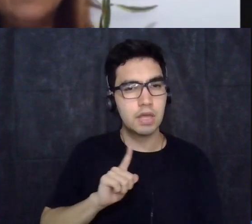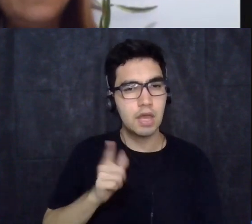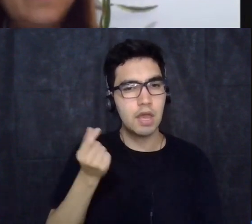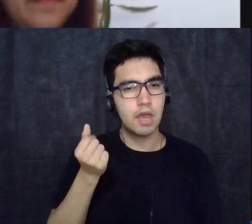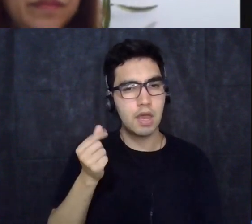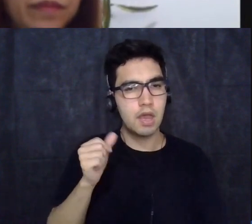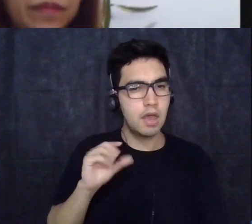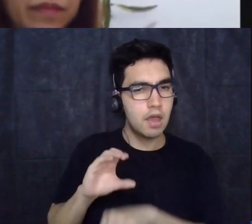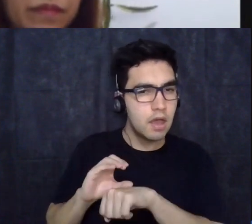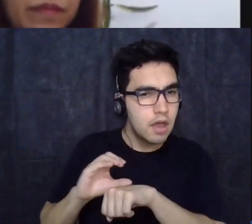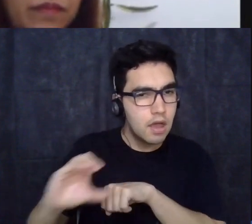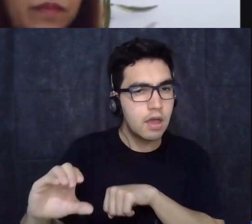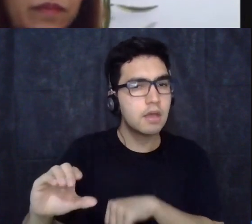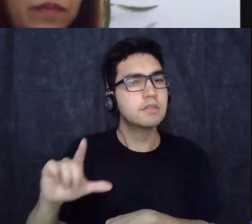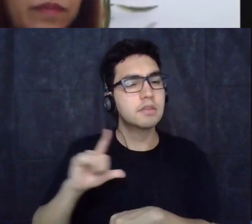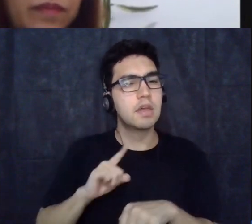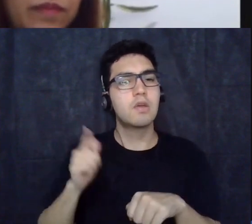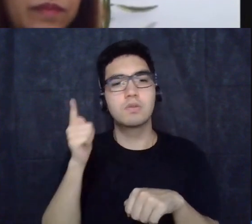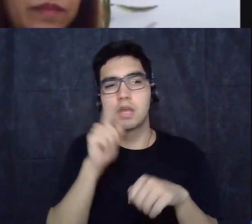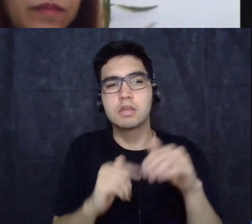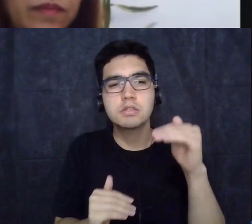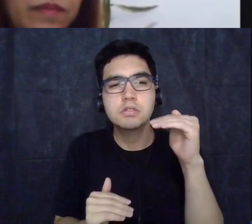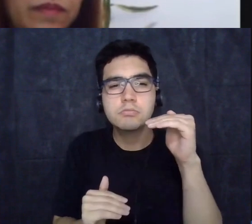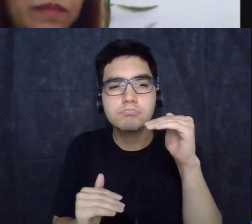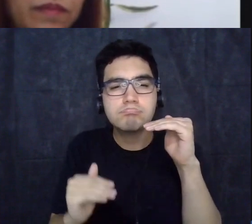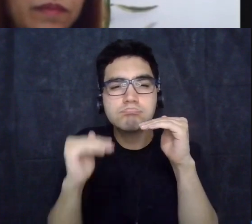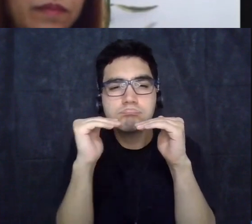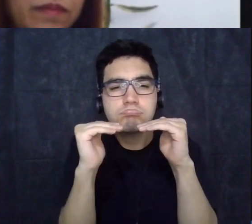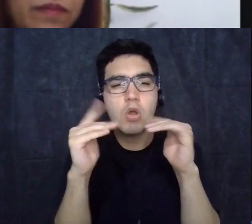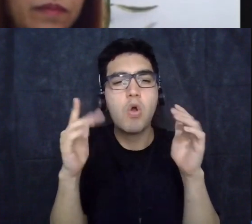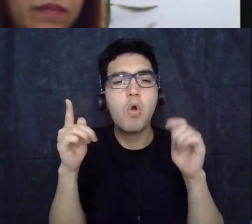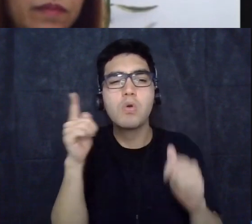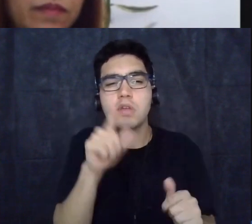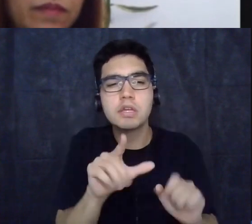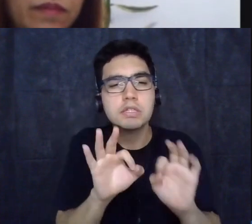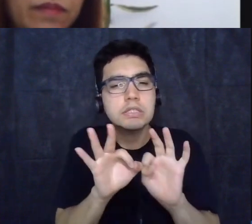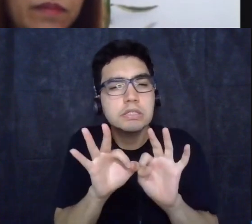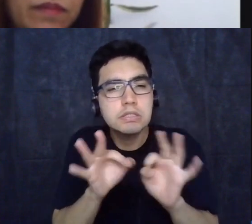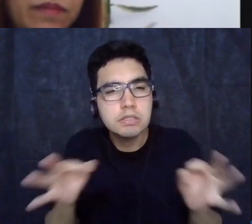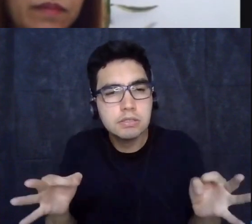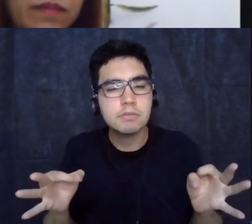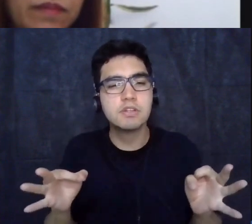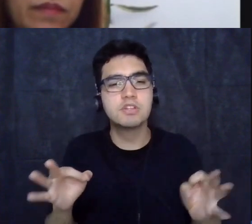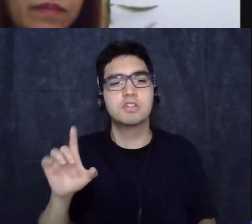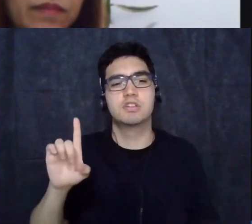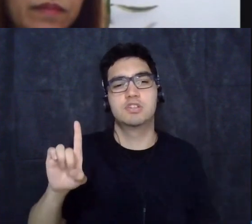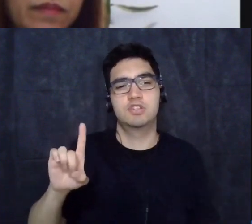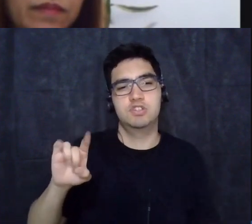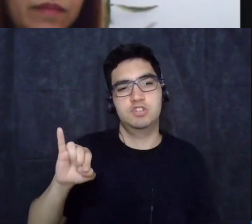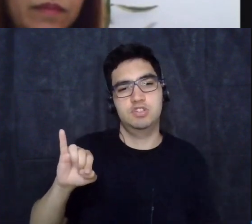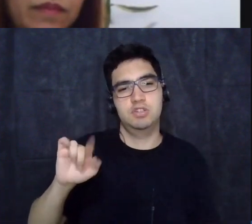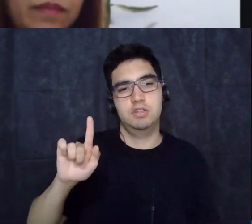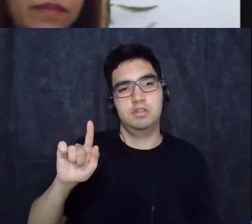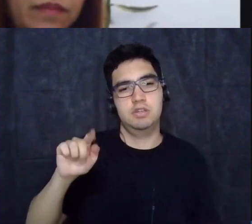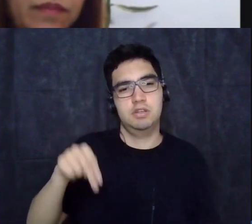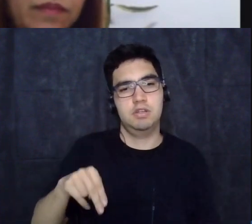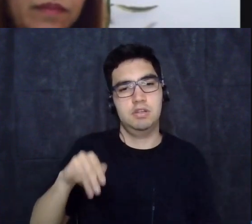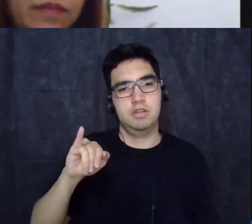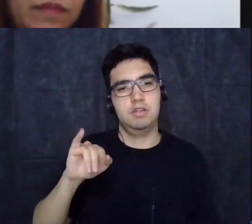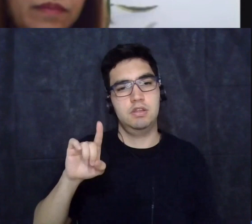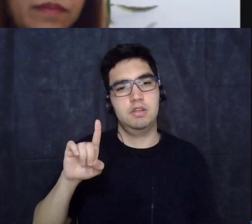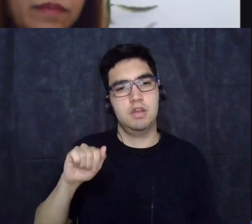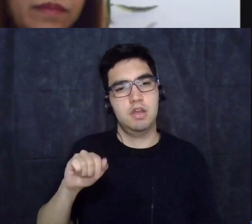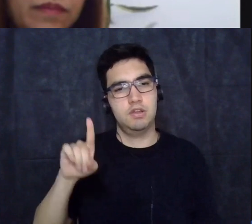dignidade então isso faz parte das propostas que estão na